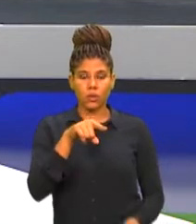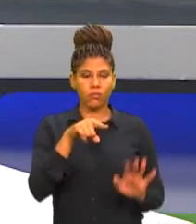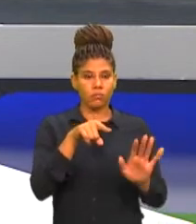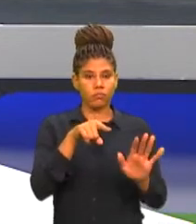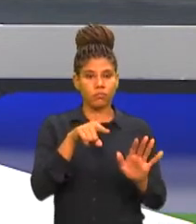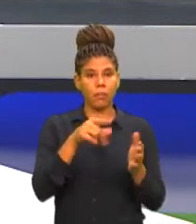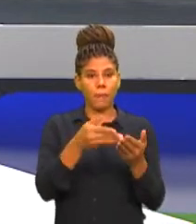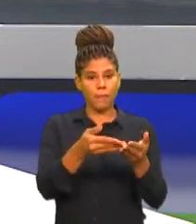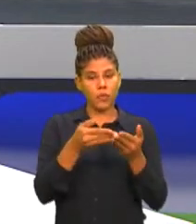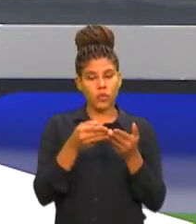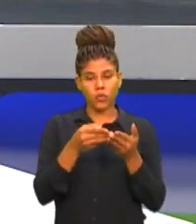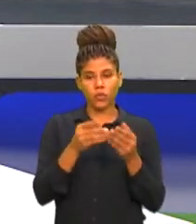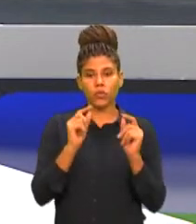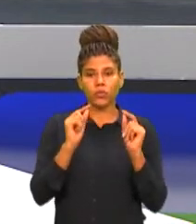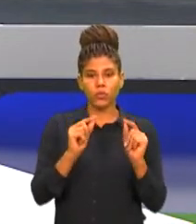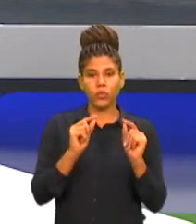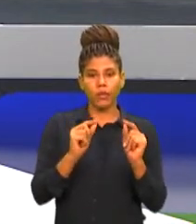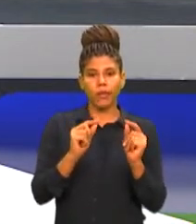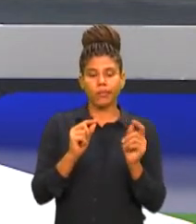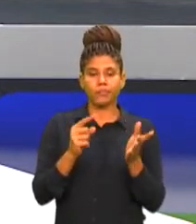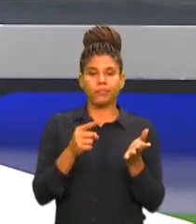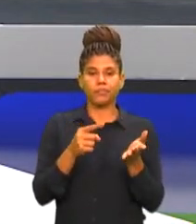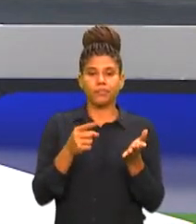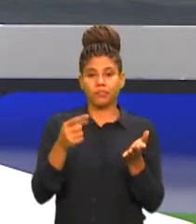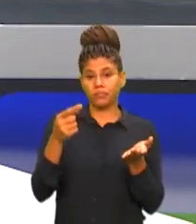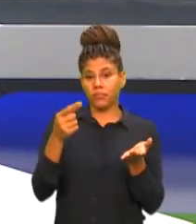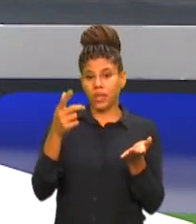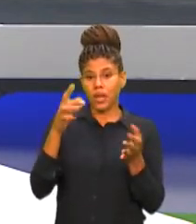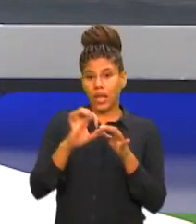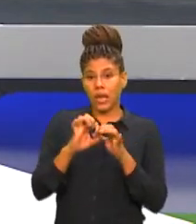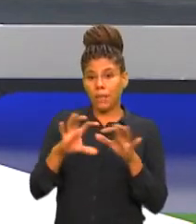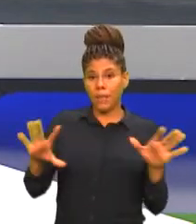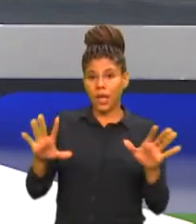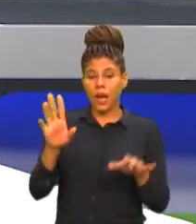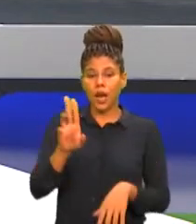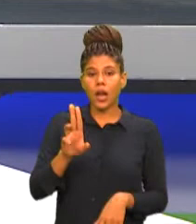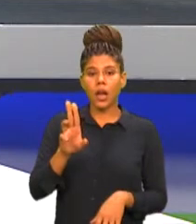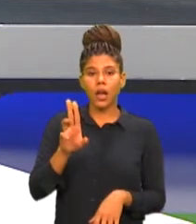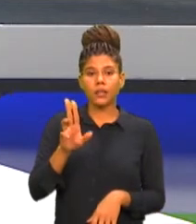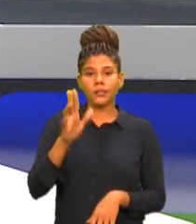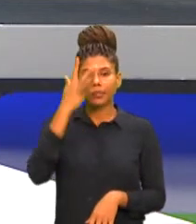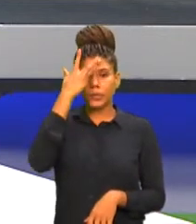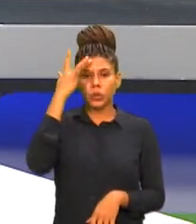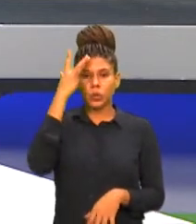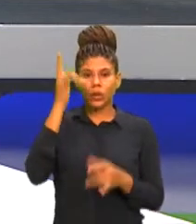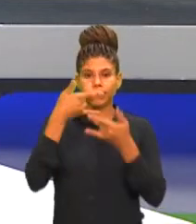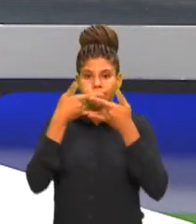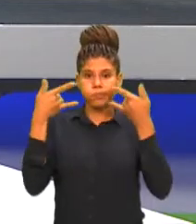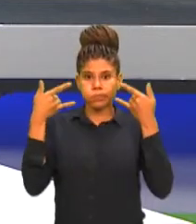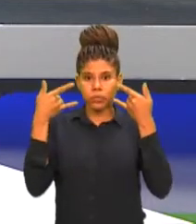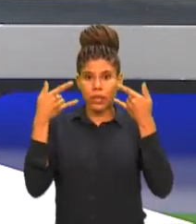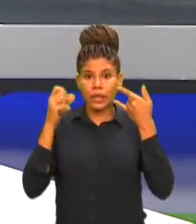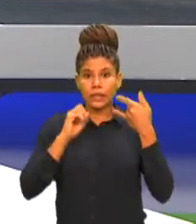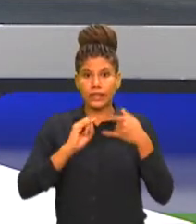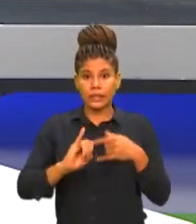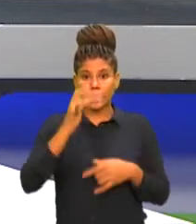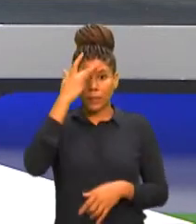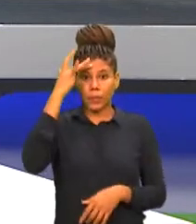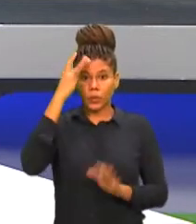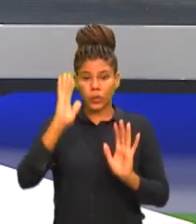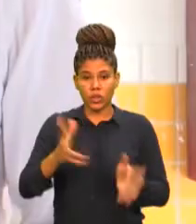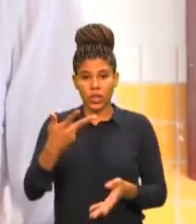uso de máscaras para pessoas vacinadas ou que já tiveram Covid, repercutiu entre políticos e médicos